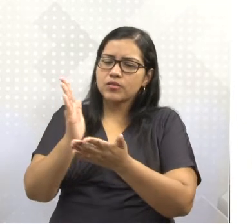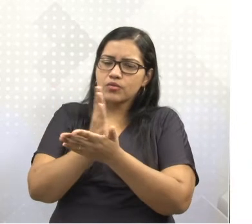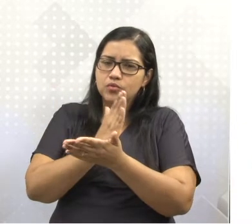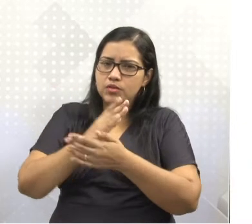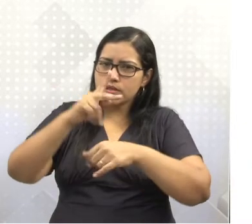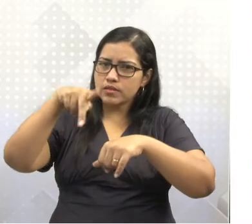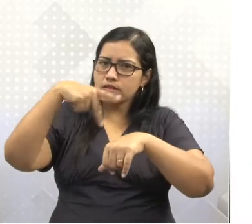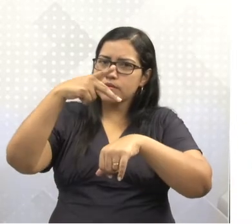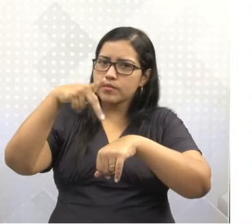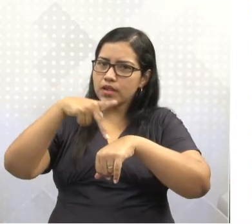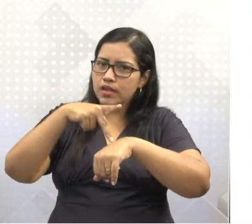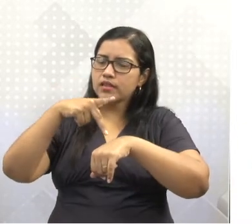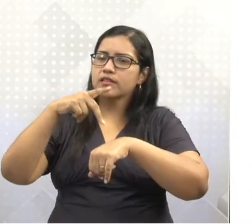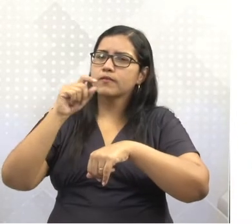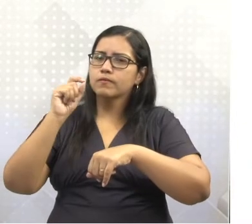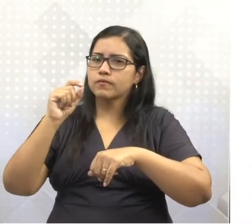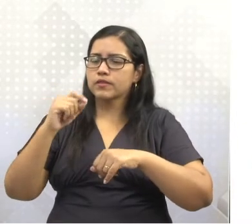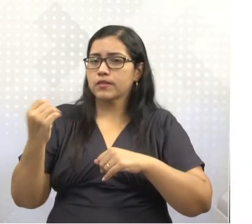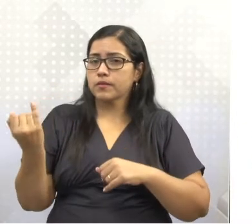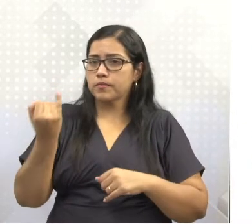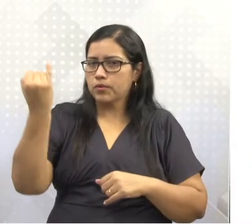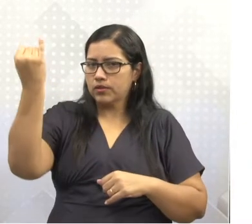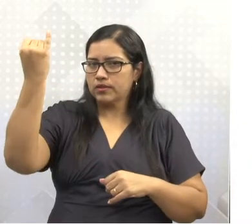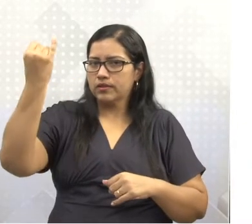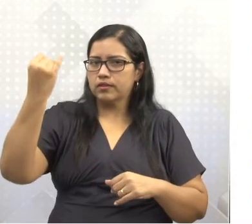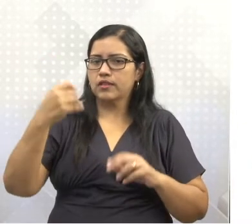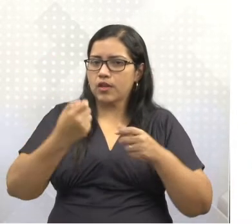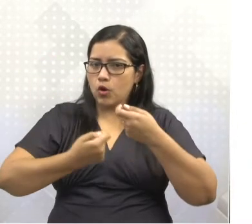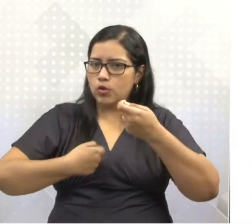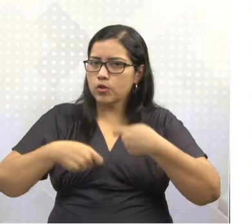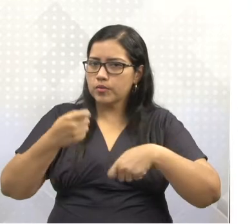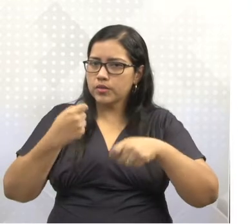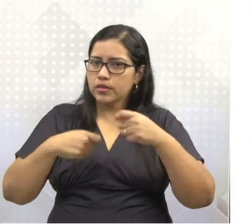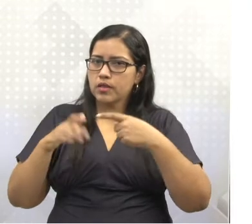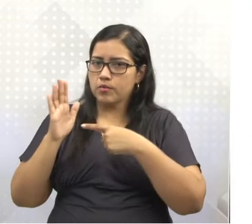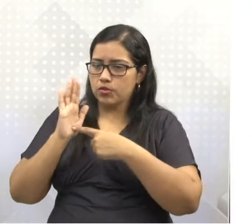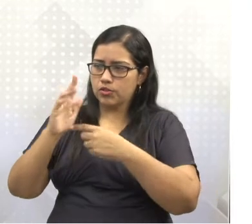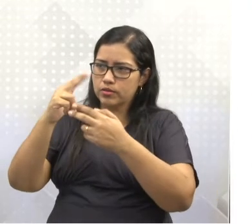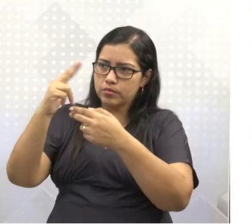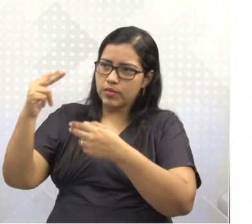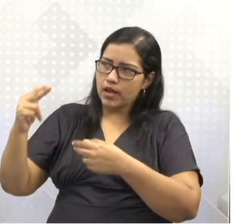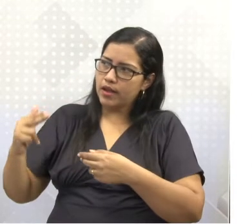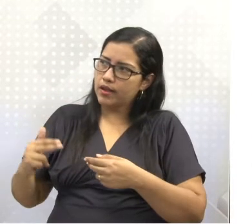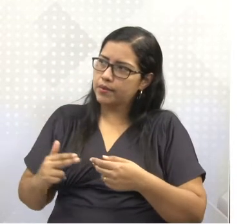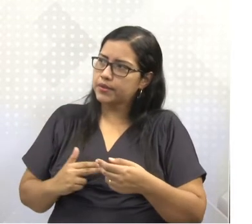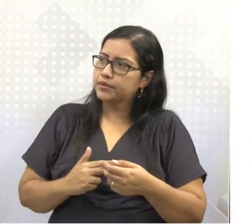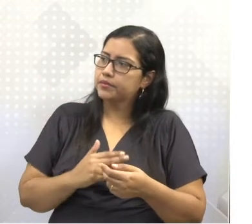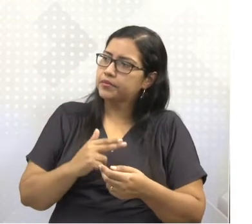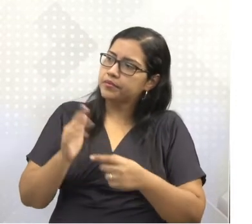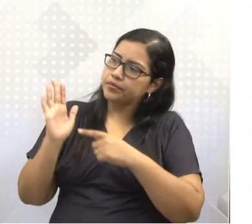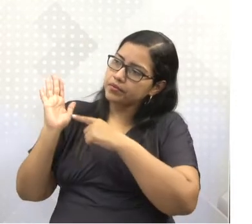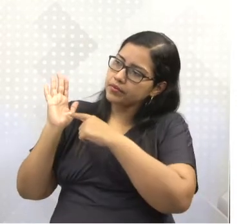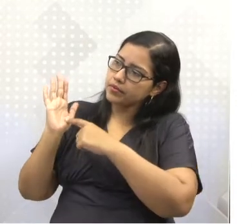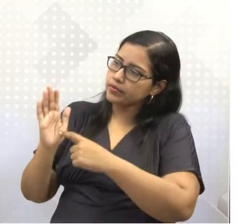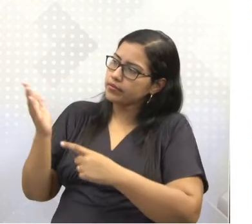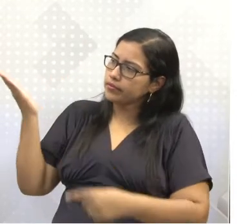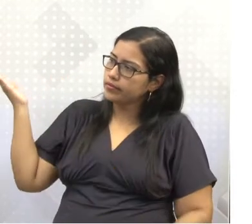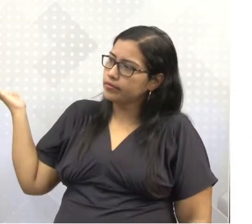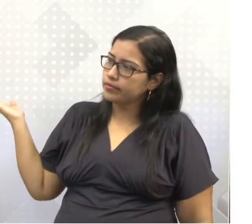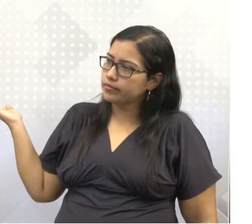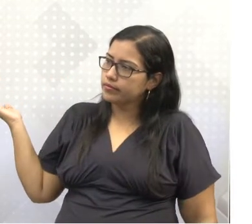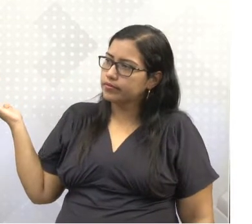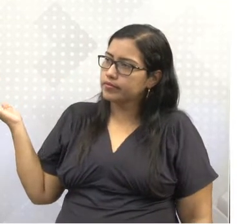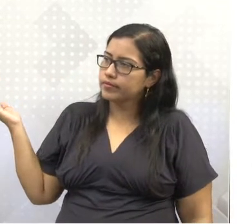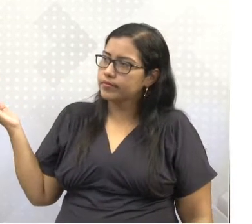que correspondem às principais economias do mundo. Temos aqui o mapa do Reino Unido da Grã-Bretanha, tá? Que é composto por